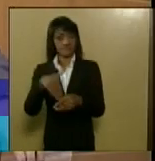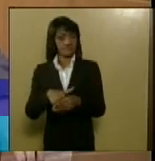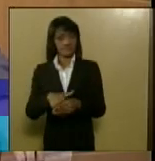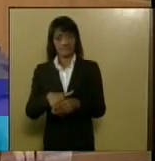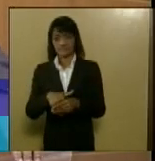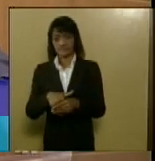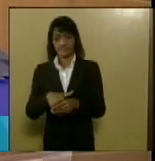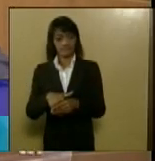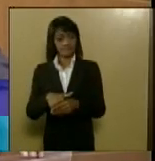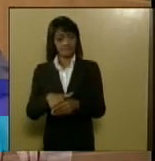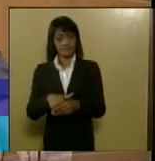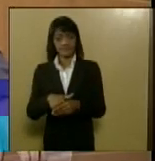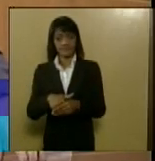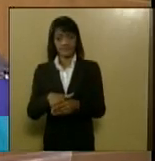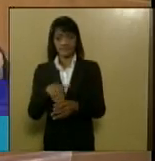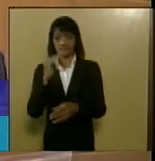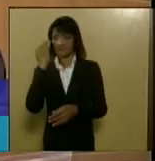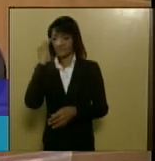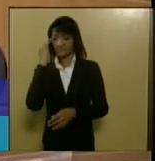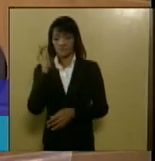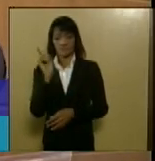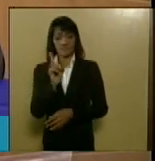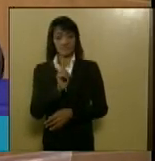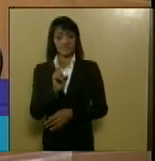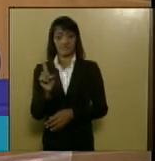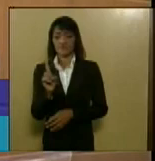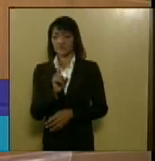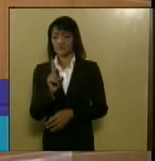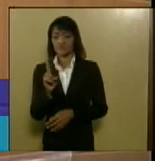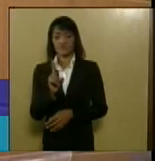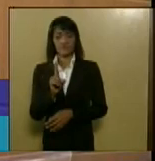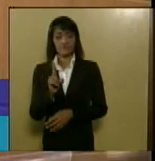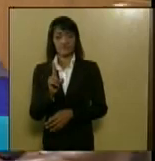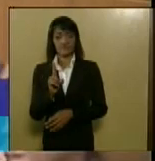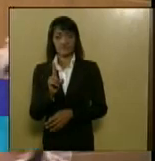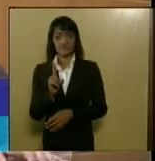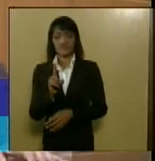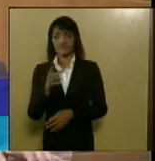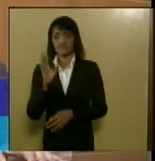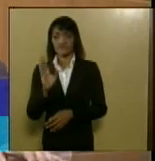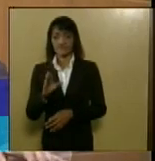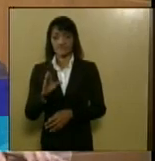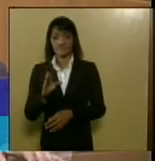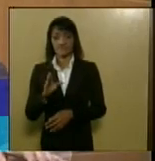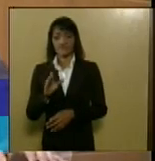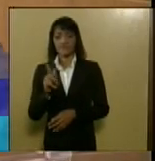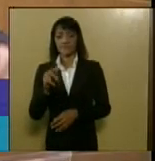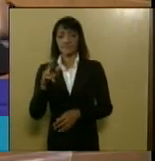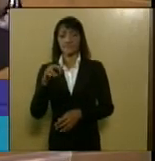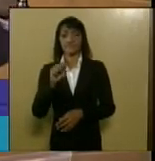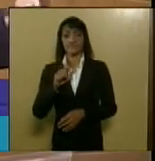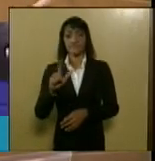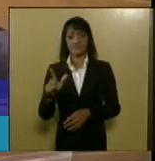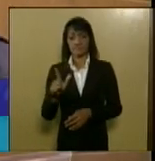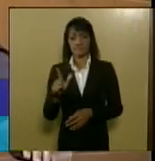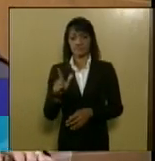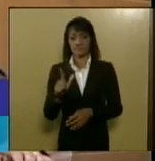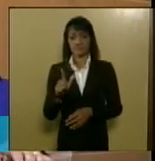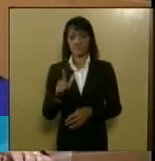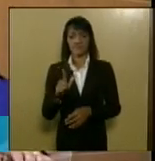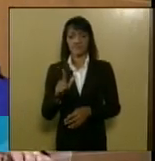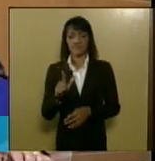teve a compreensão da Procuradoria-Geral do Estado, da qual eu vou